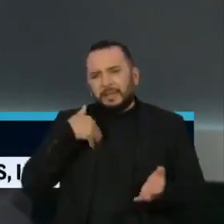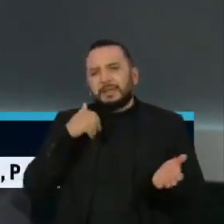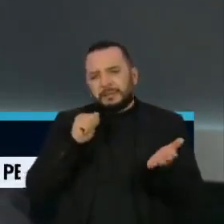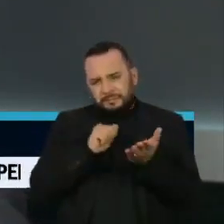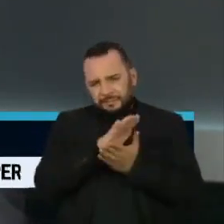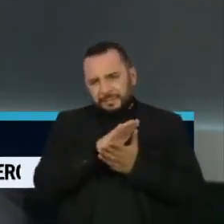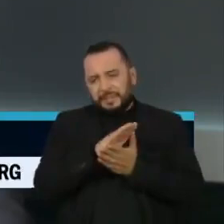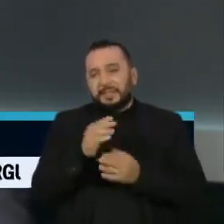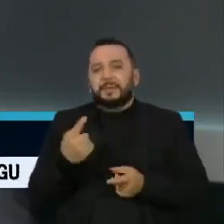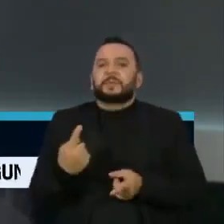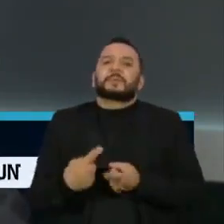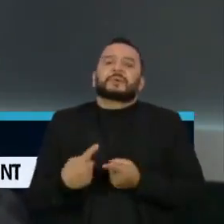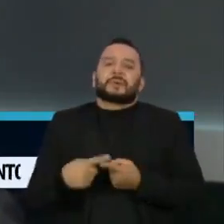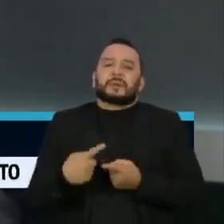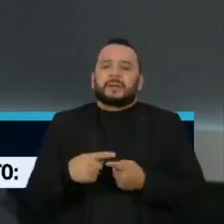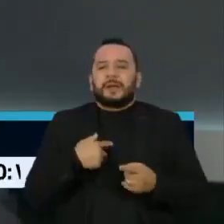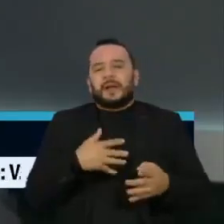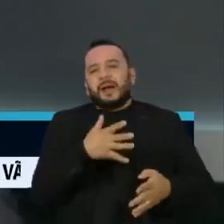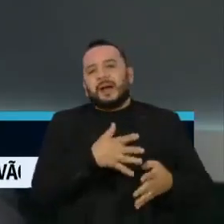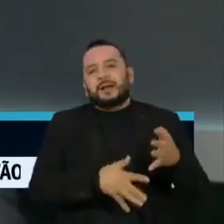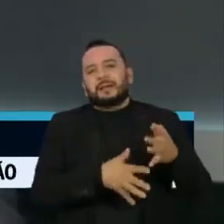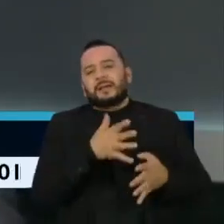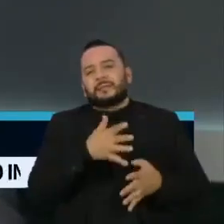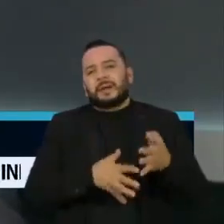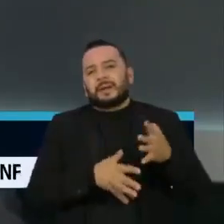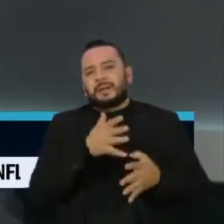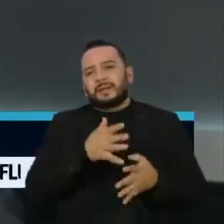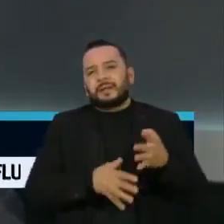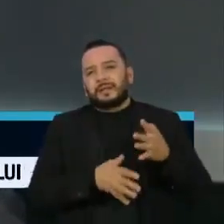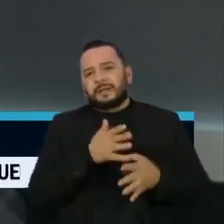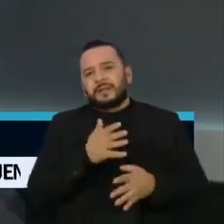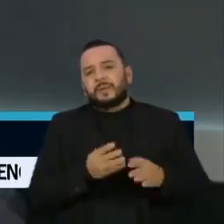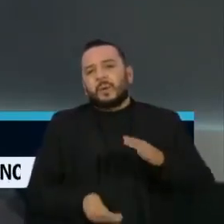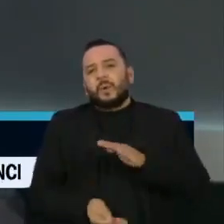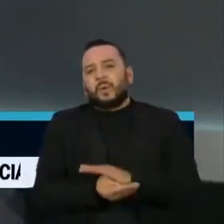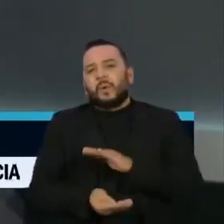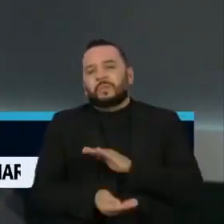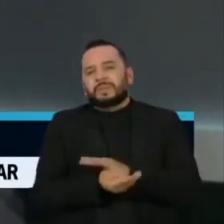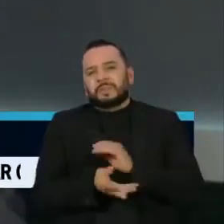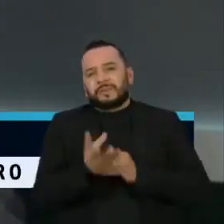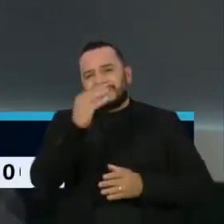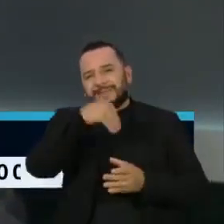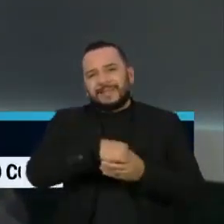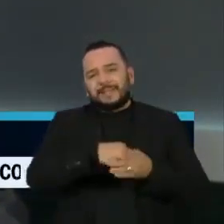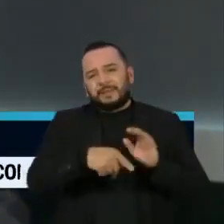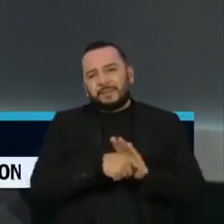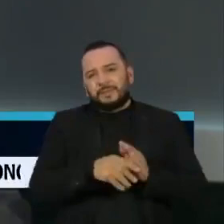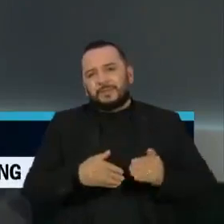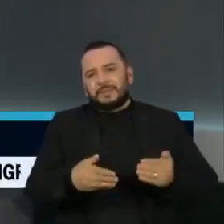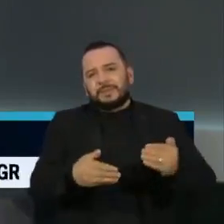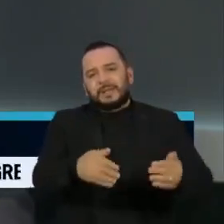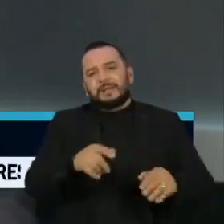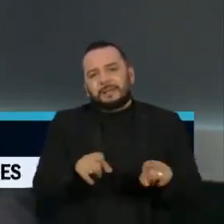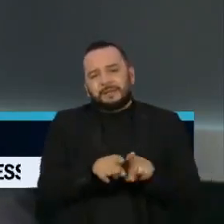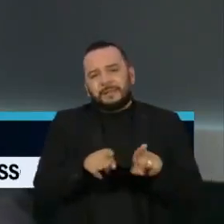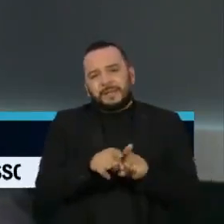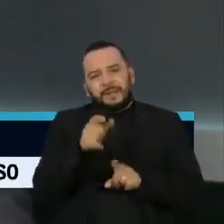estava atrapalhando os esquemas de corrupção identificados no Ministério e os interesses políticos ali presentes.